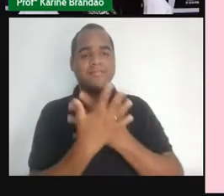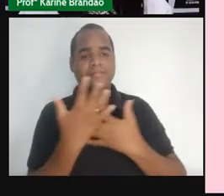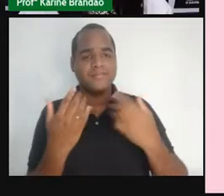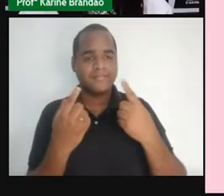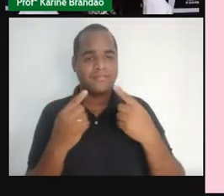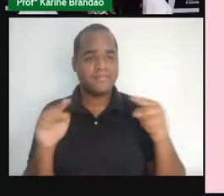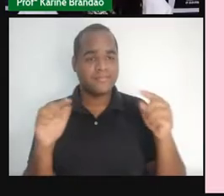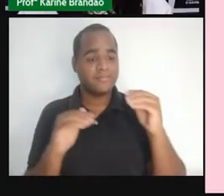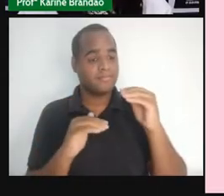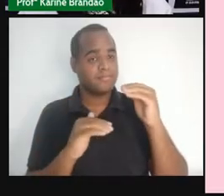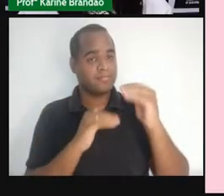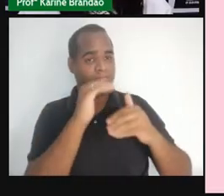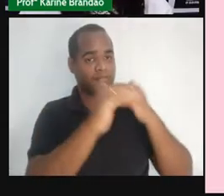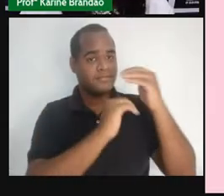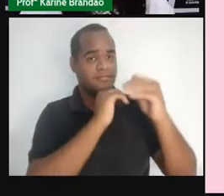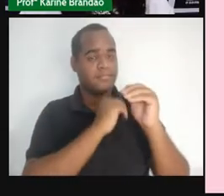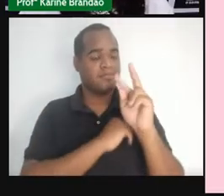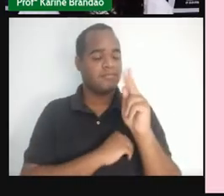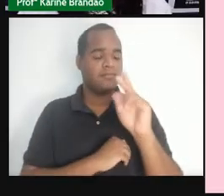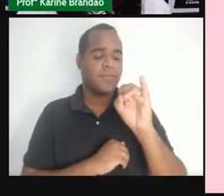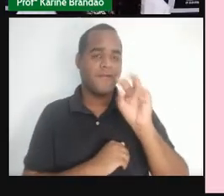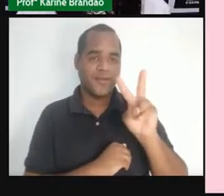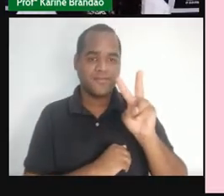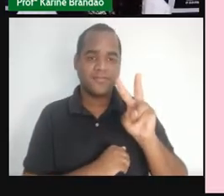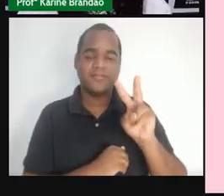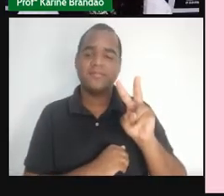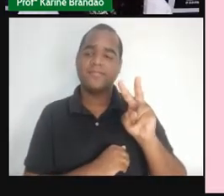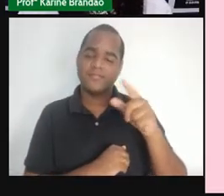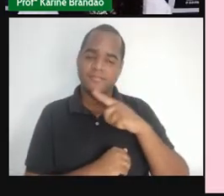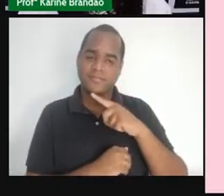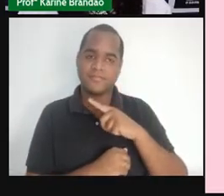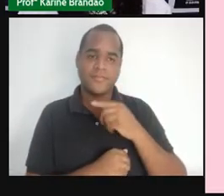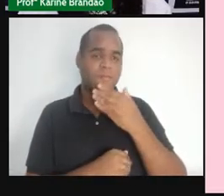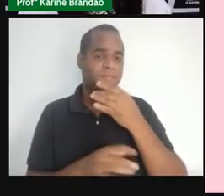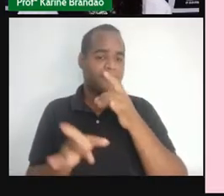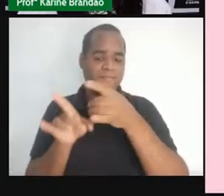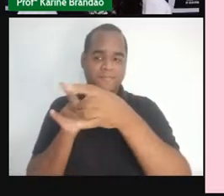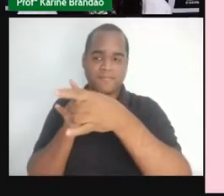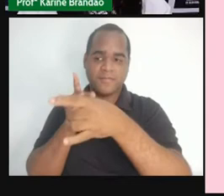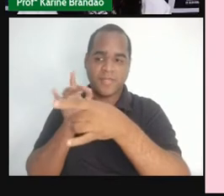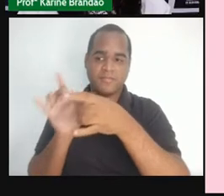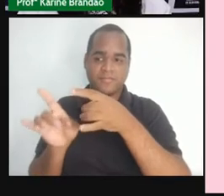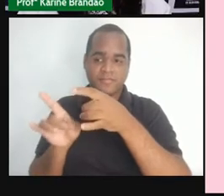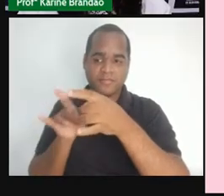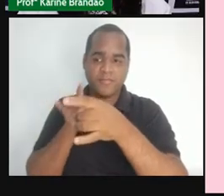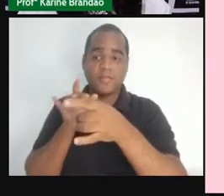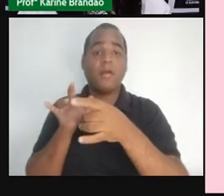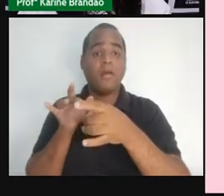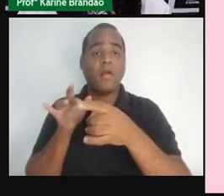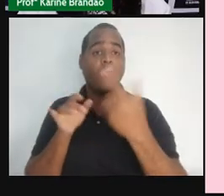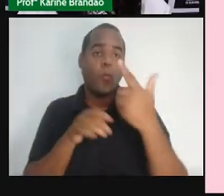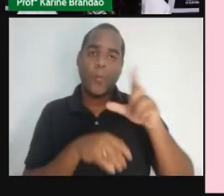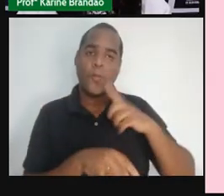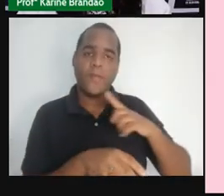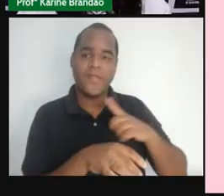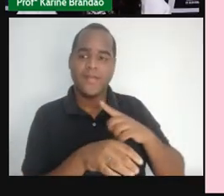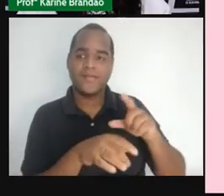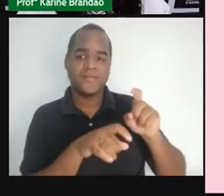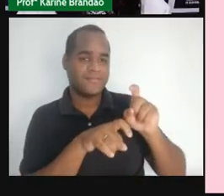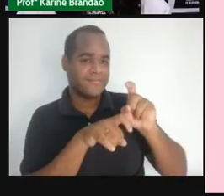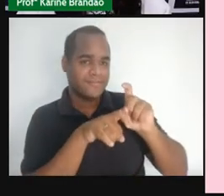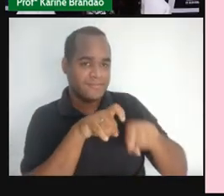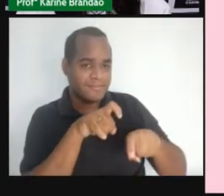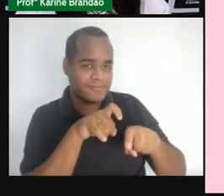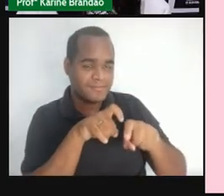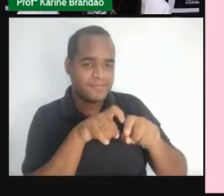Avanços do HIV. Tem um cupido e aí tem aqui um outro anjinho que tem o quê? Um preservativo, né? Uma camisinha. E ele